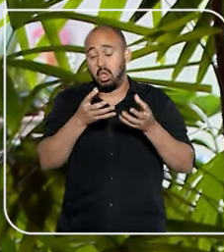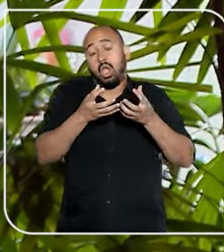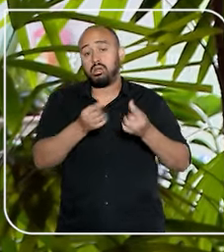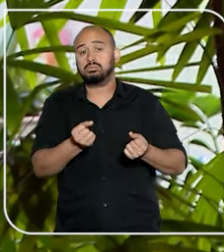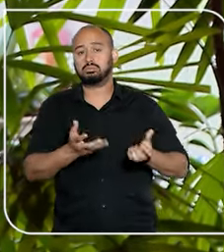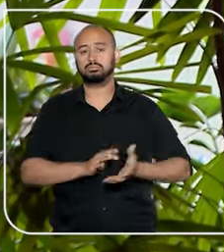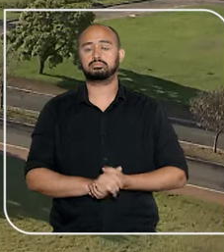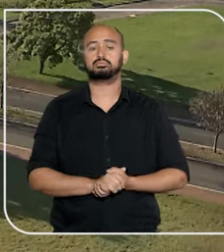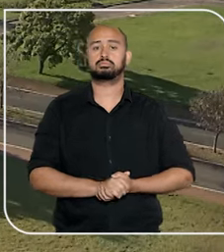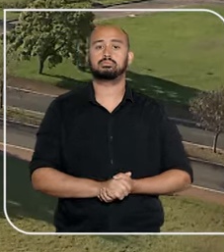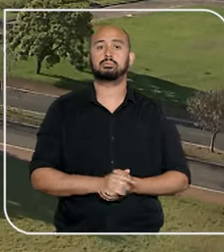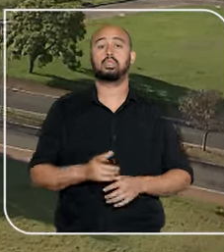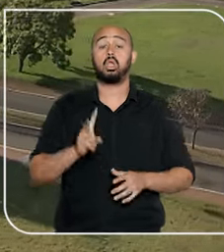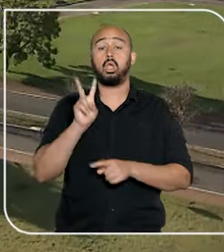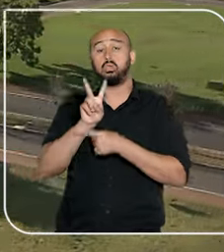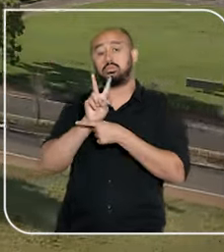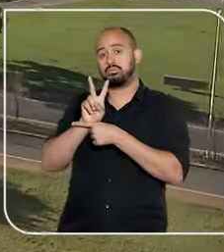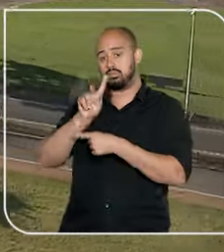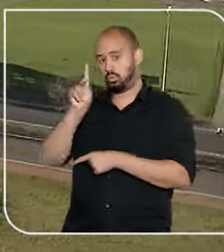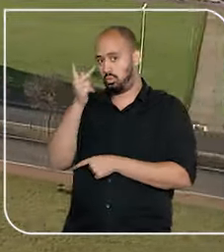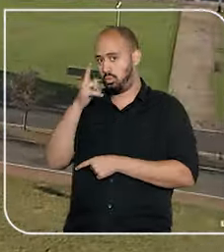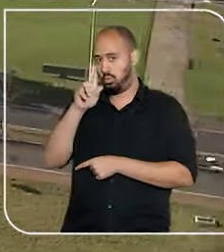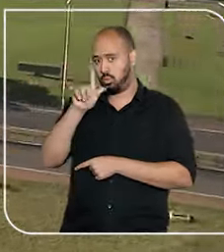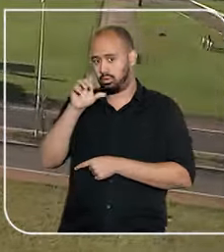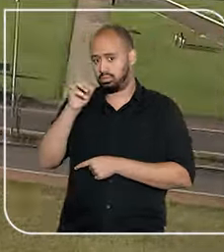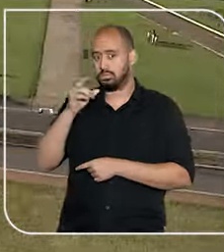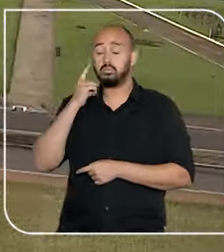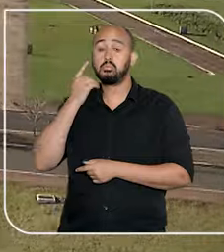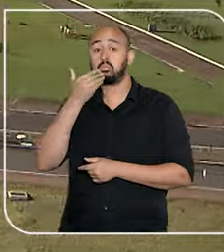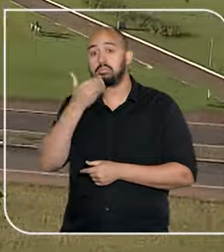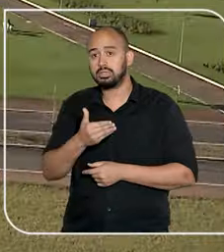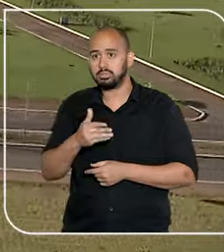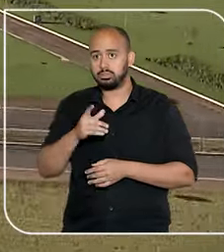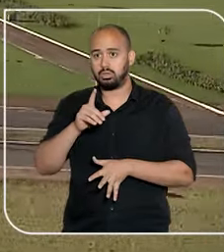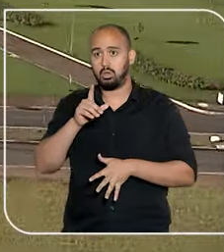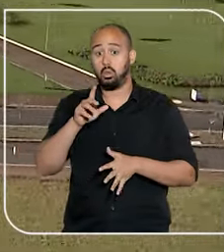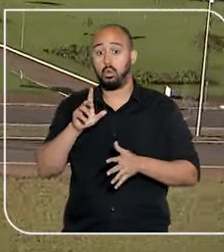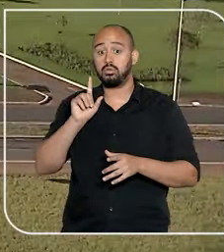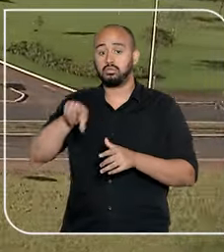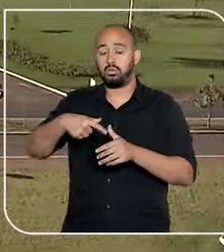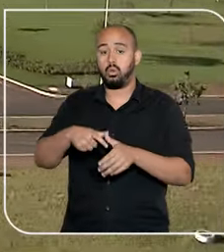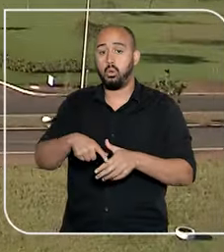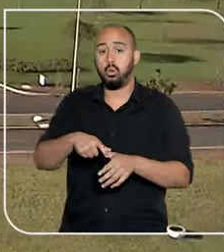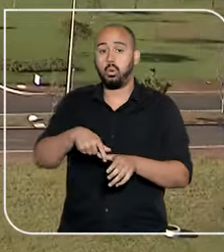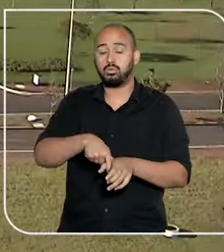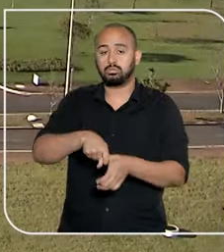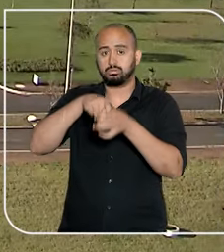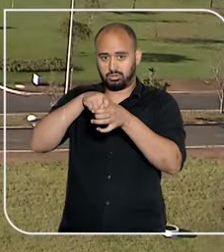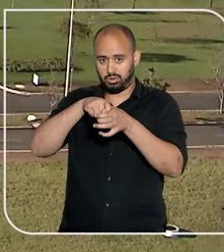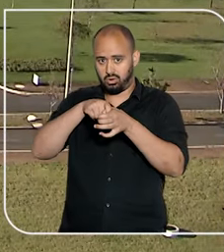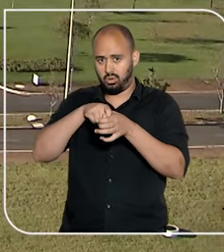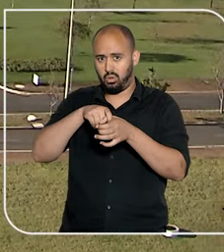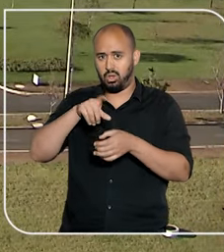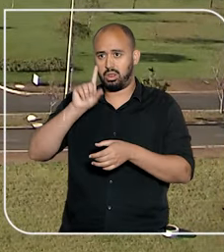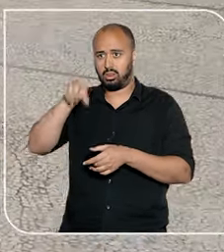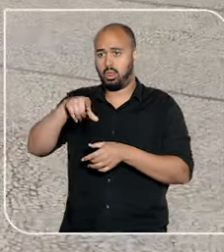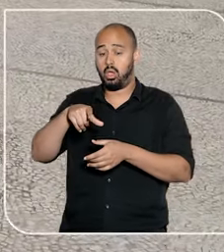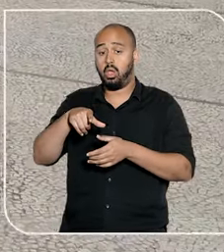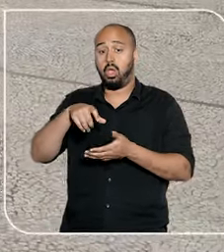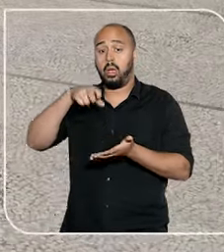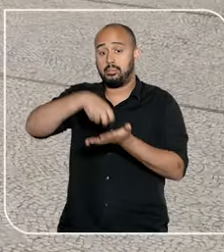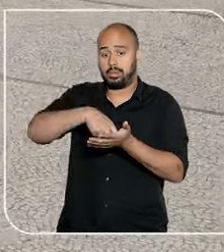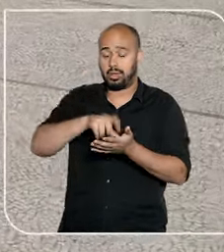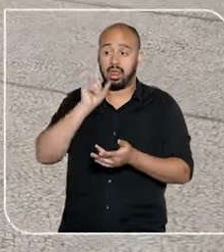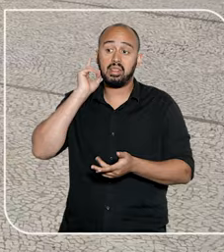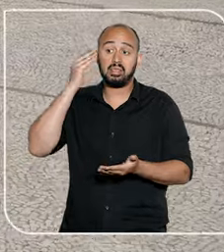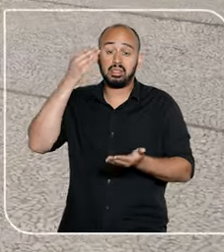de admissibilidade. A defesa de Hugo Alves Pimenta pediu a concessão de liminar para suspender a execução provisória da pena até o